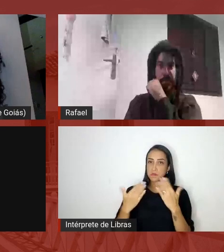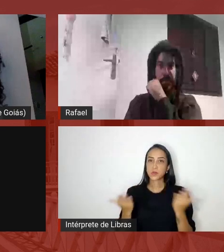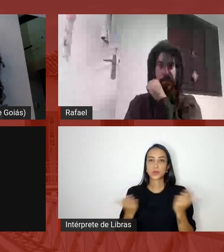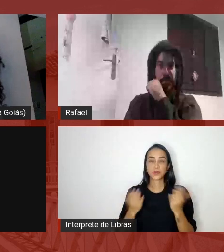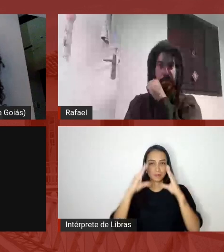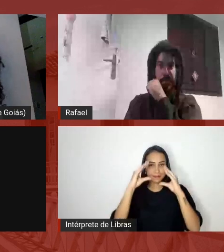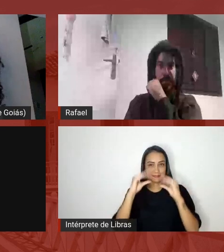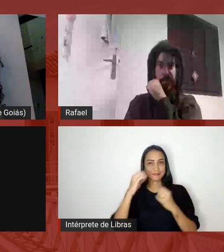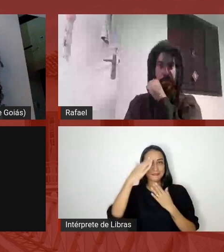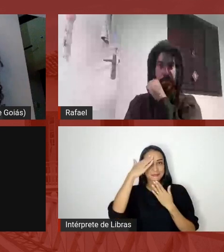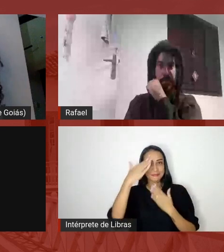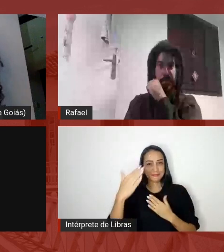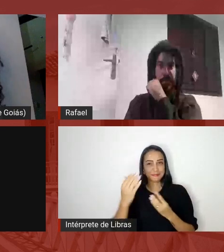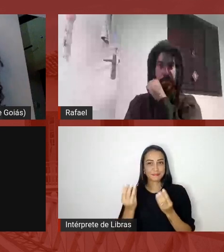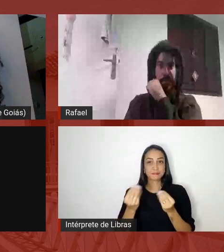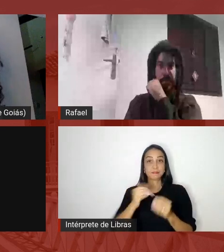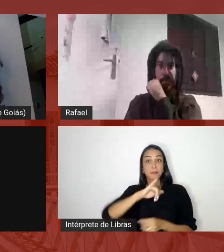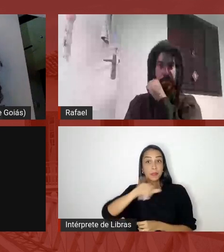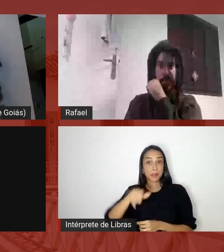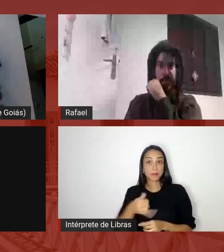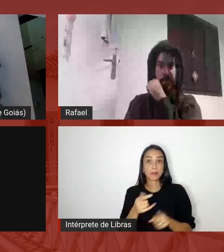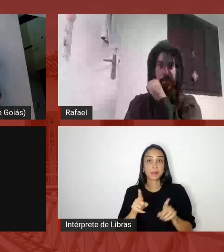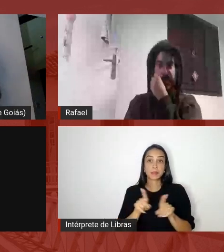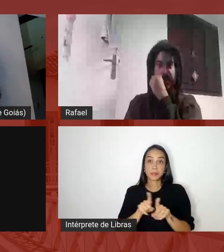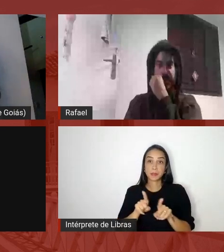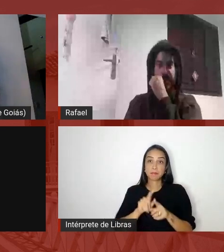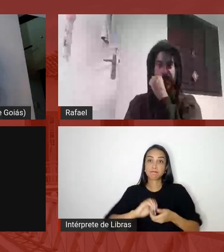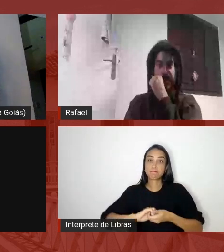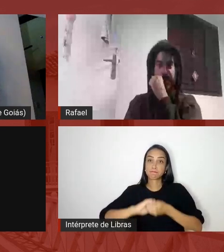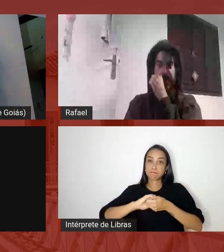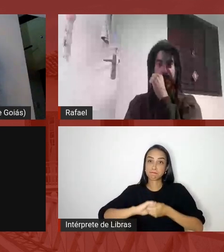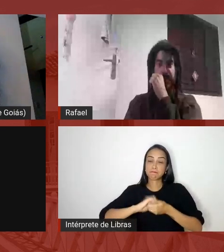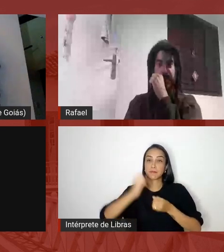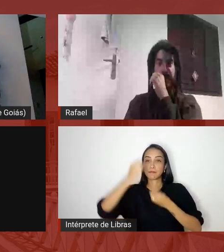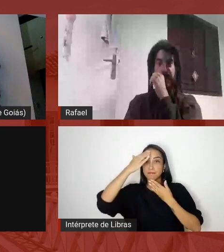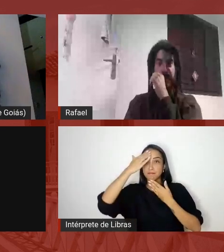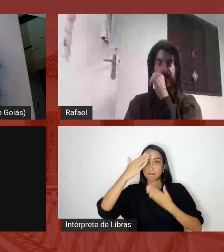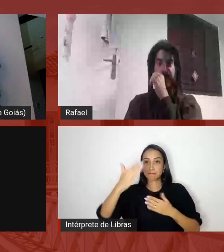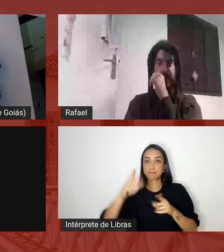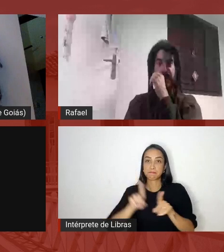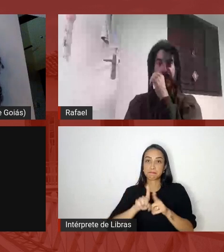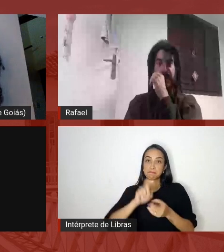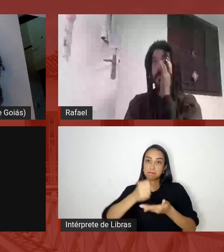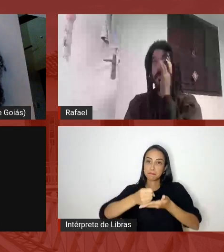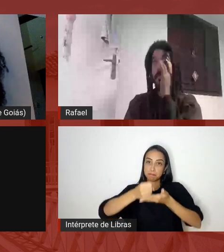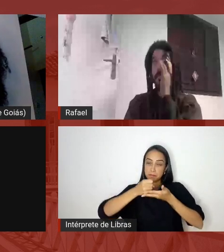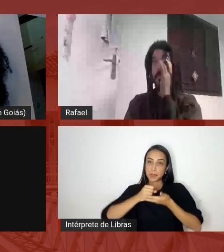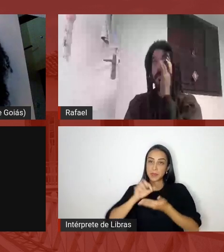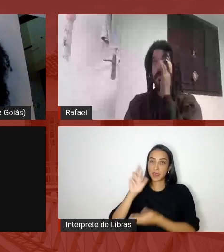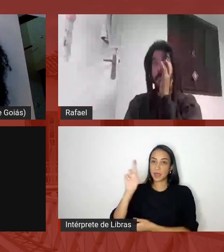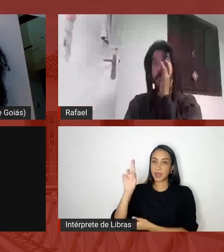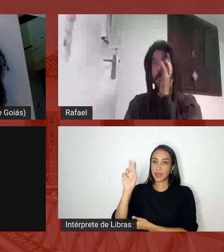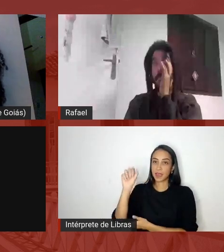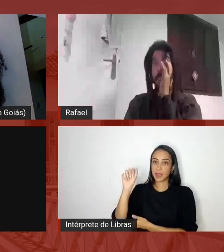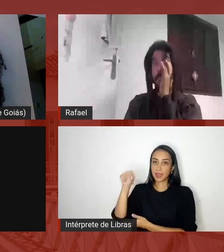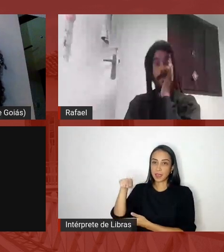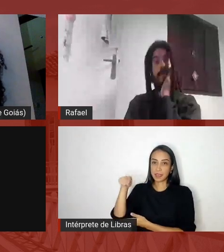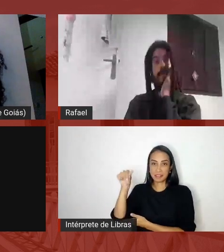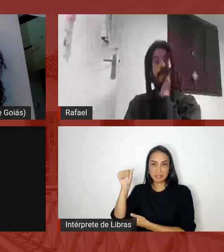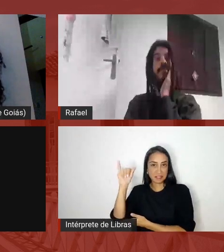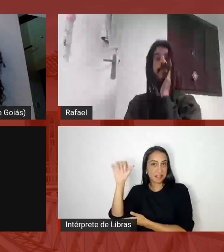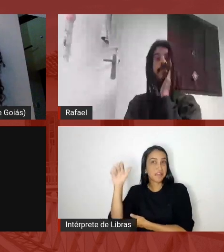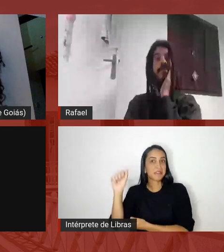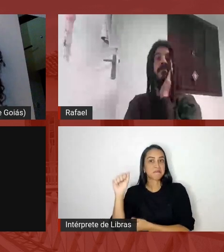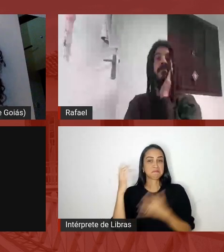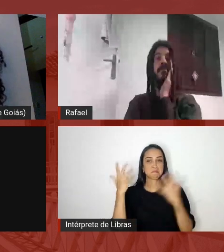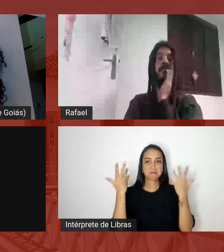aproveitamos também para dar as boas-vindas agradecer a contribuição aqui da Ranaia Santos parabeniza o quilombo do Alto